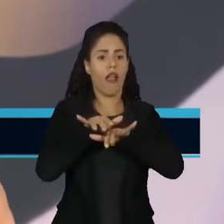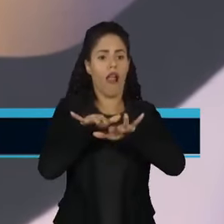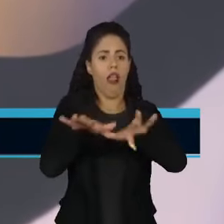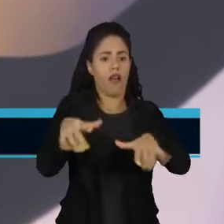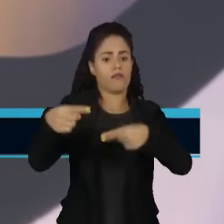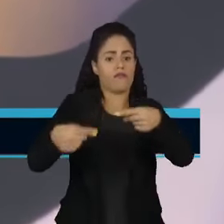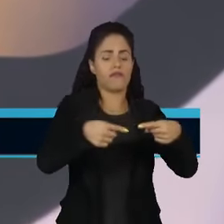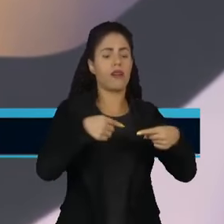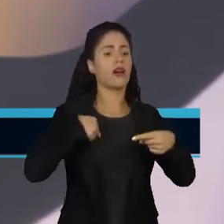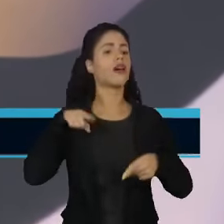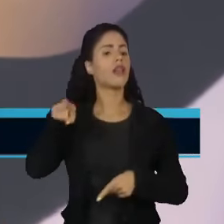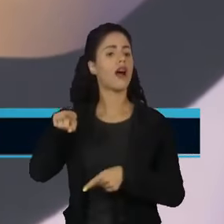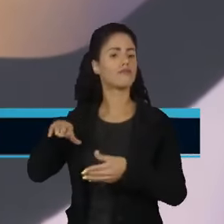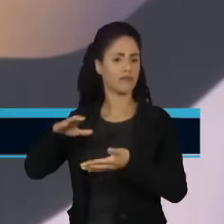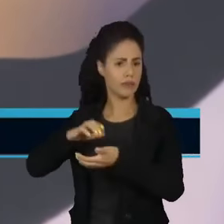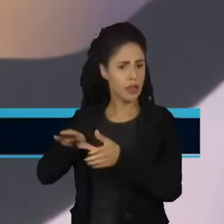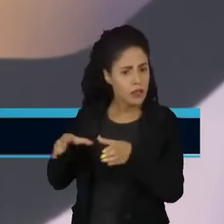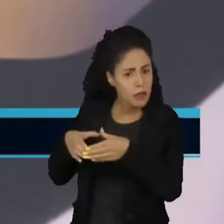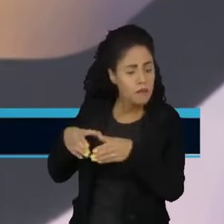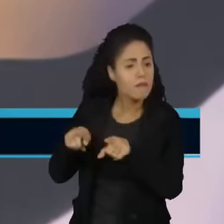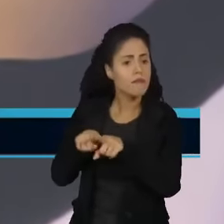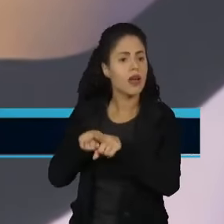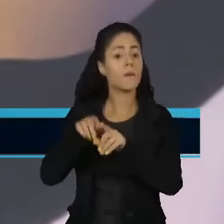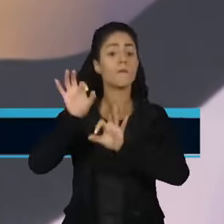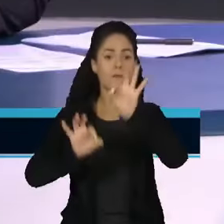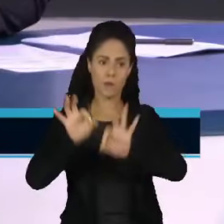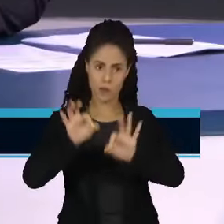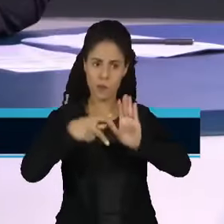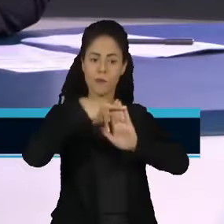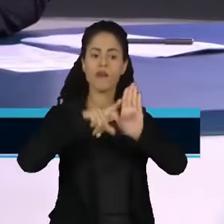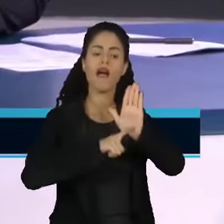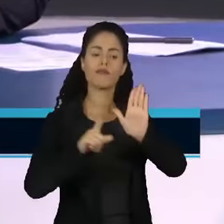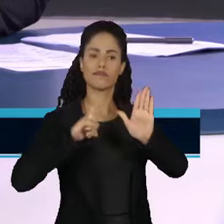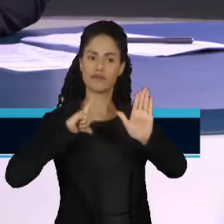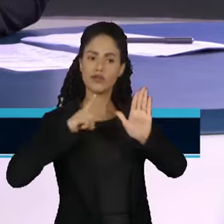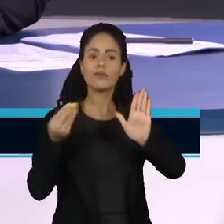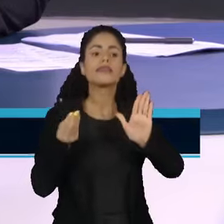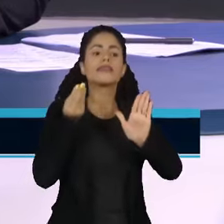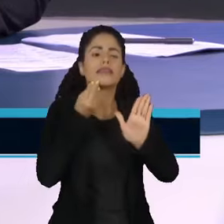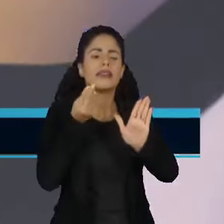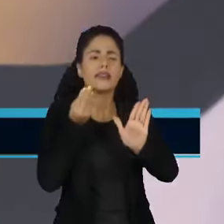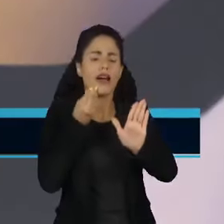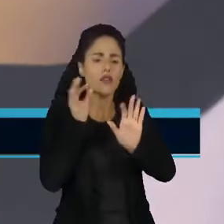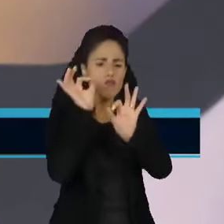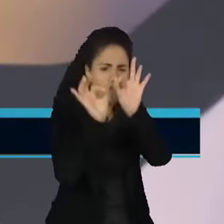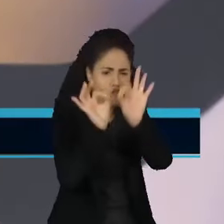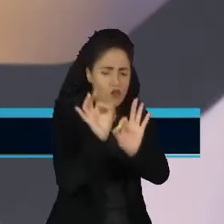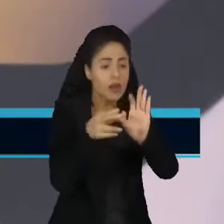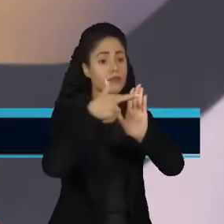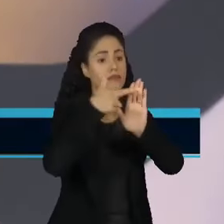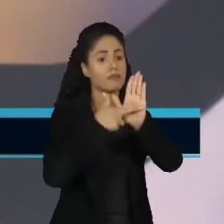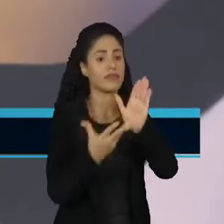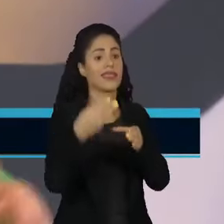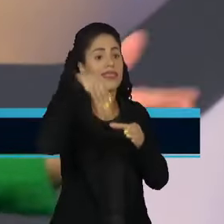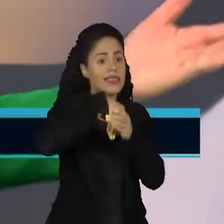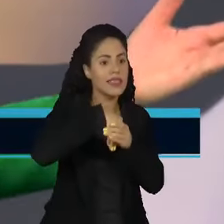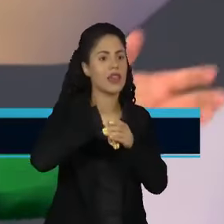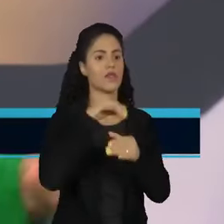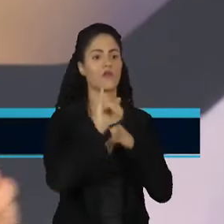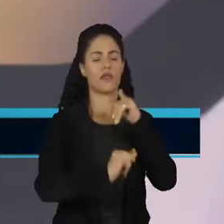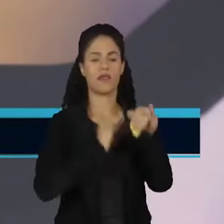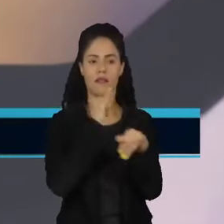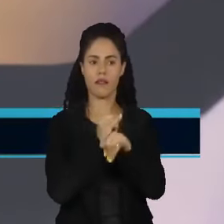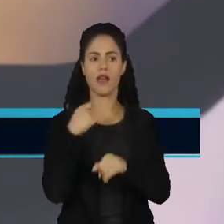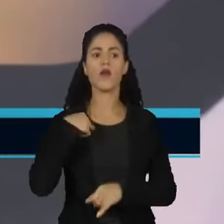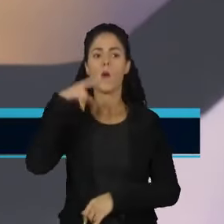debate no Congresso. Havia um projeto de lei que estava tentando caminhar, mas eles conseguiram esvaziar, e eu me